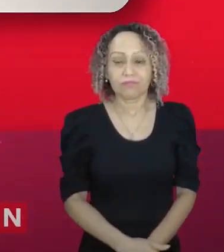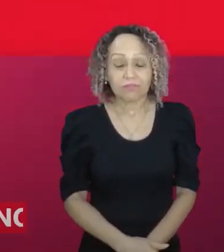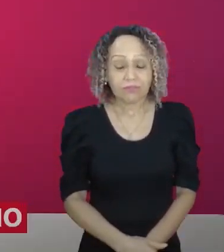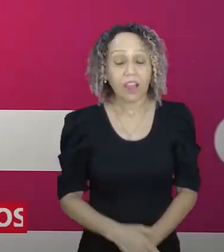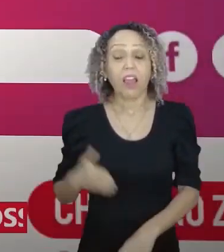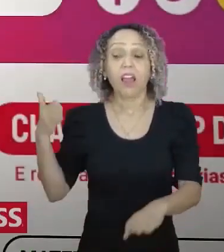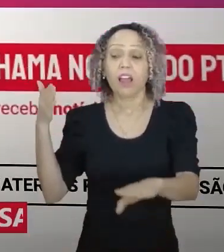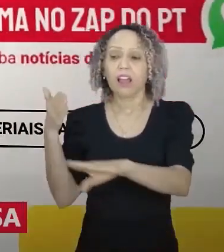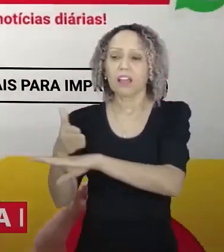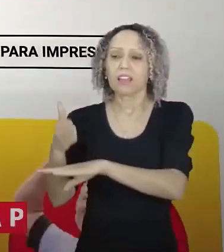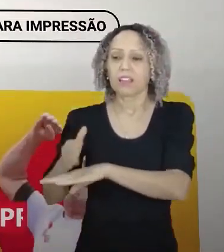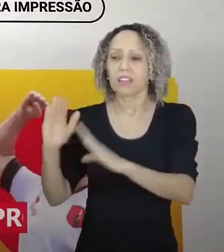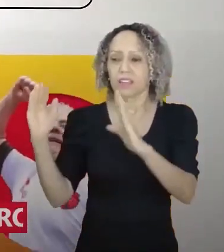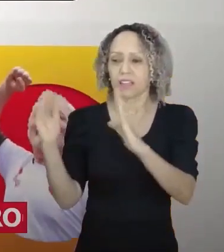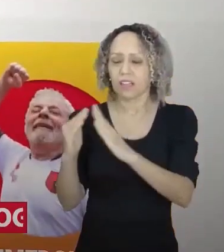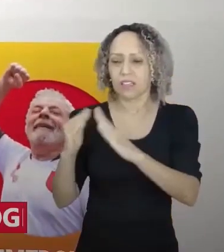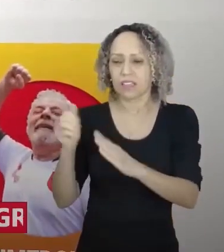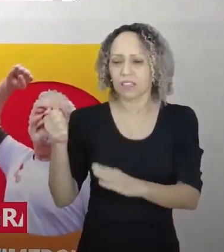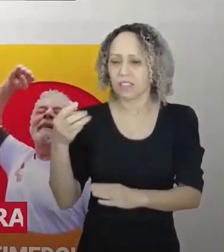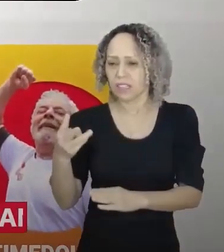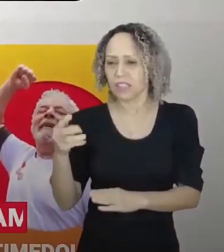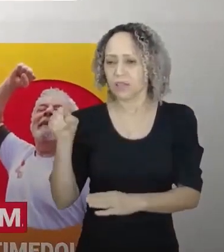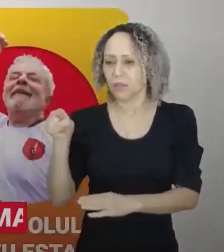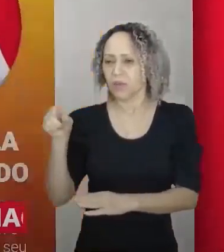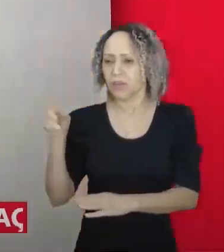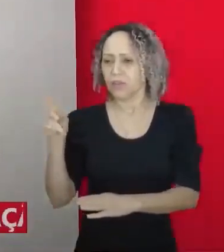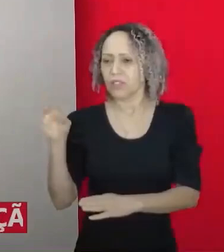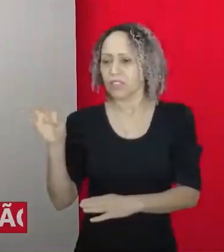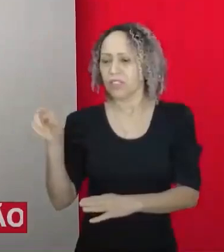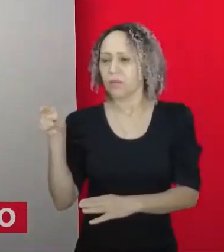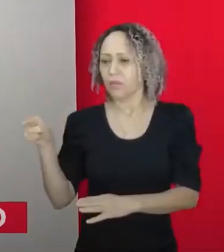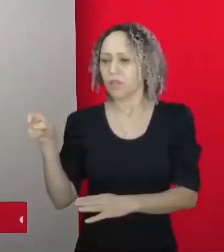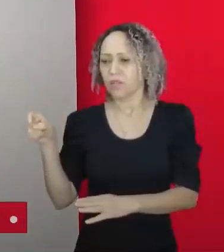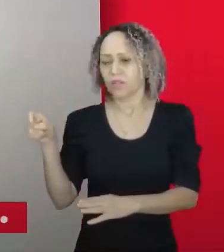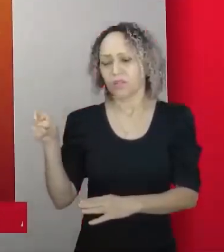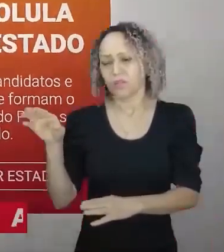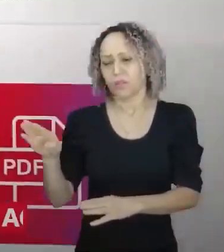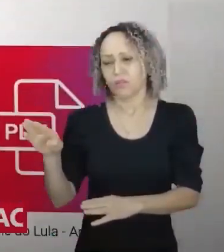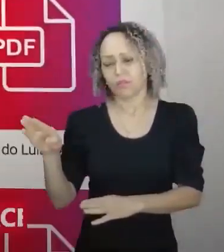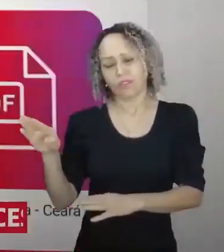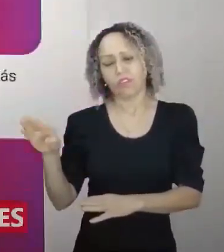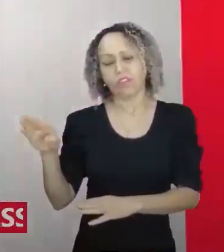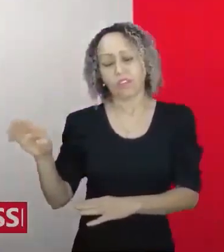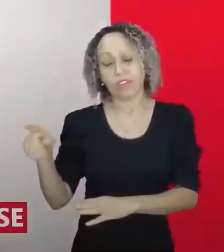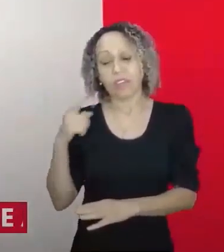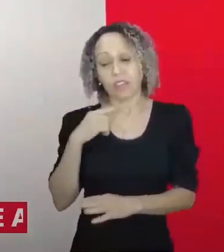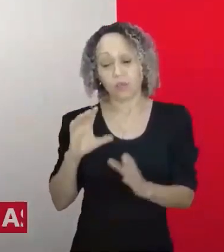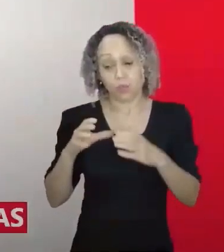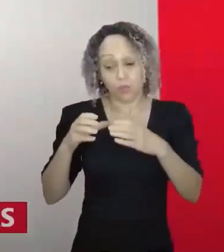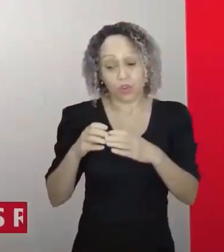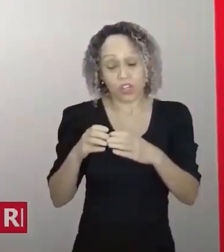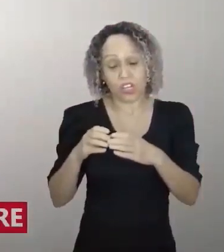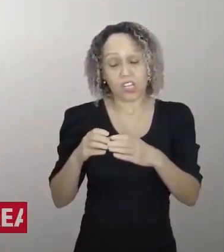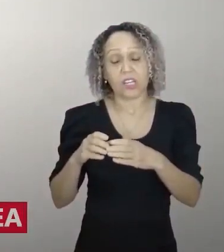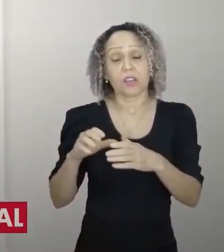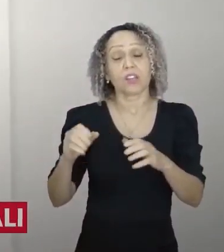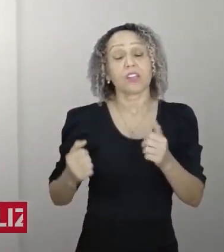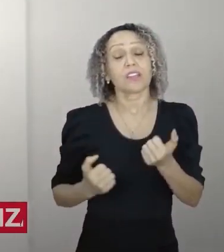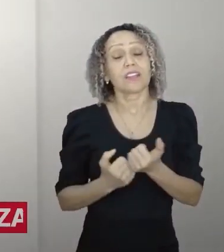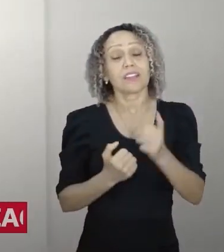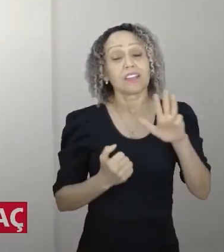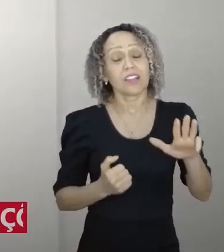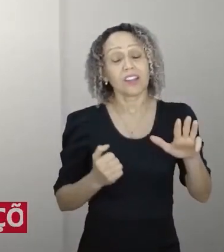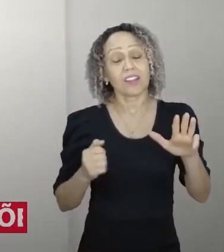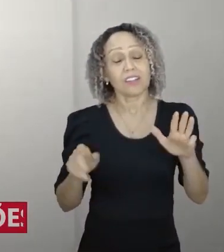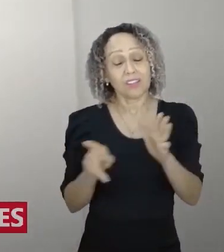.pt.org.br. Clica em Tímido Lula no seu estado. Encontra Tímido Lula